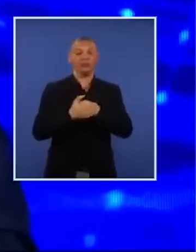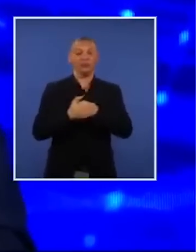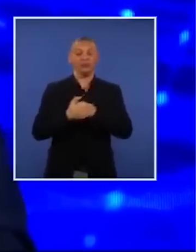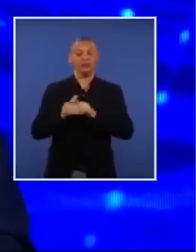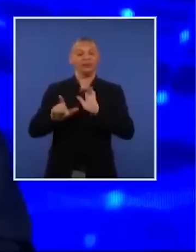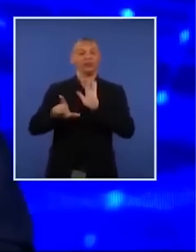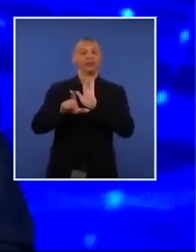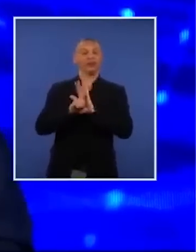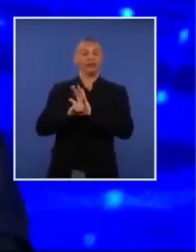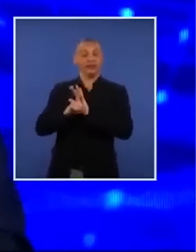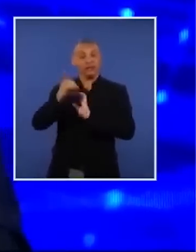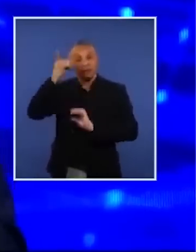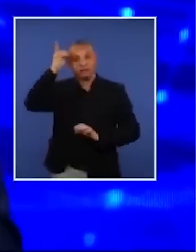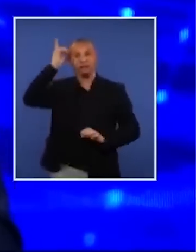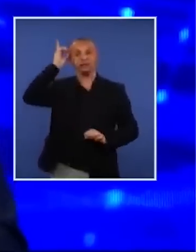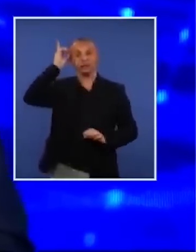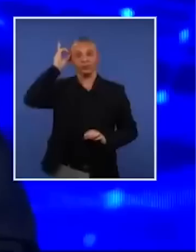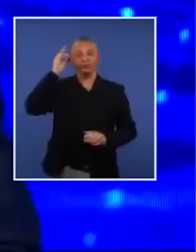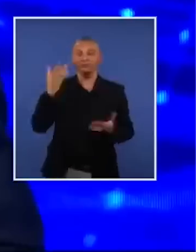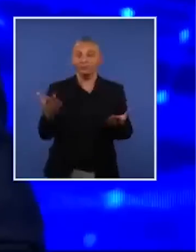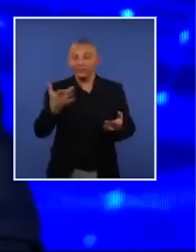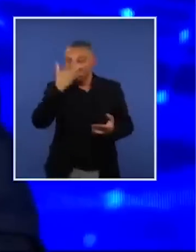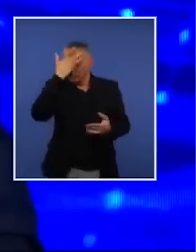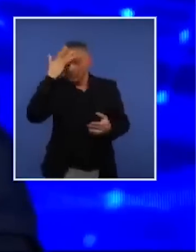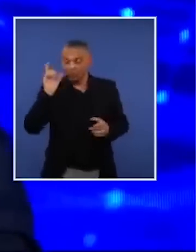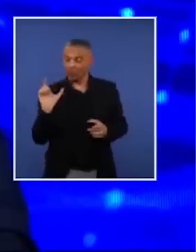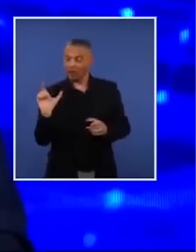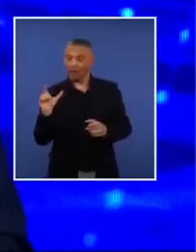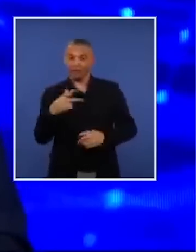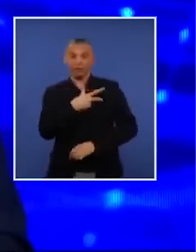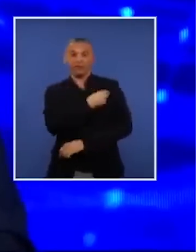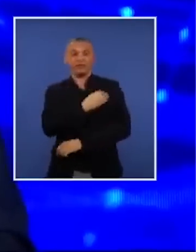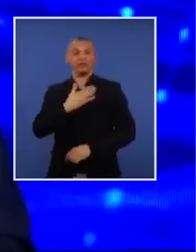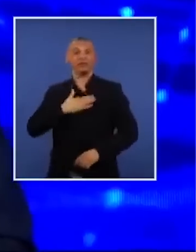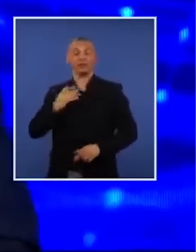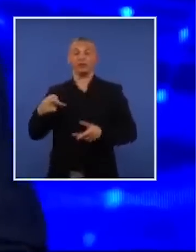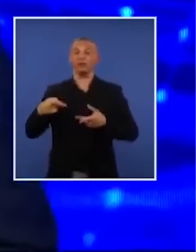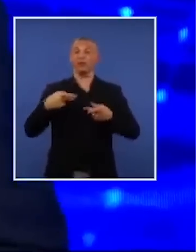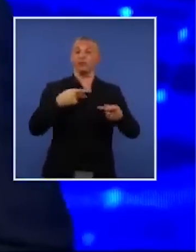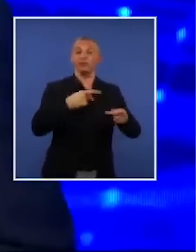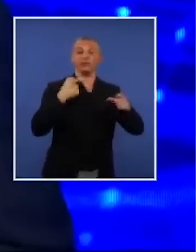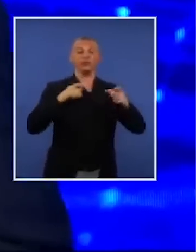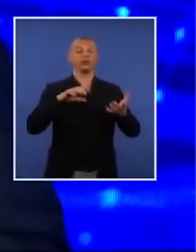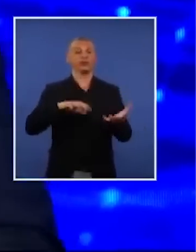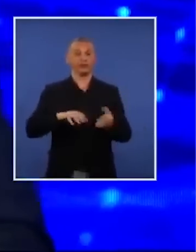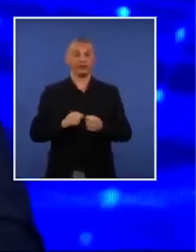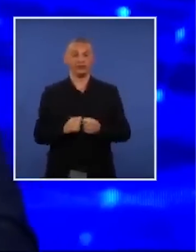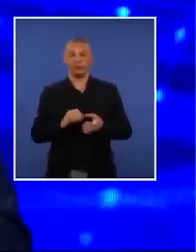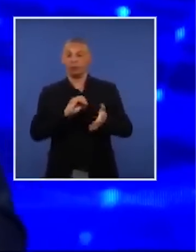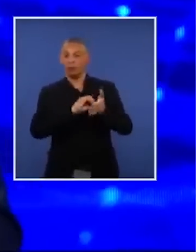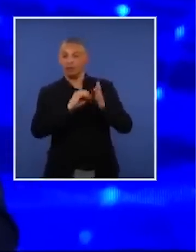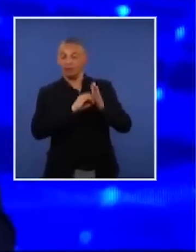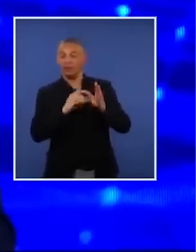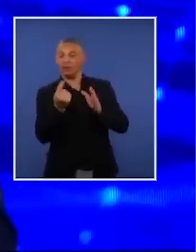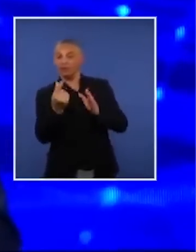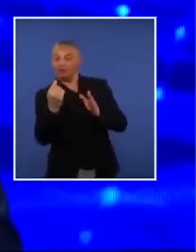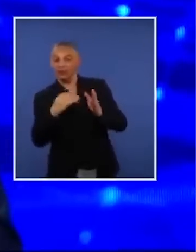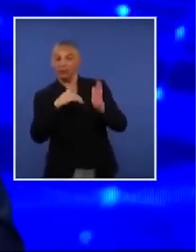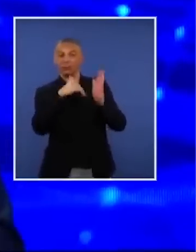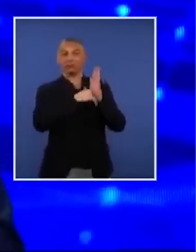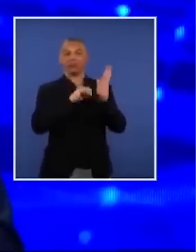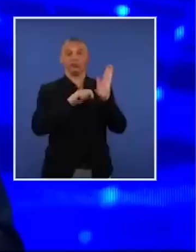cartão de vacina ou quem me visita na Alvorada. Nada mais além disso. Orçamento secreto. Eu